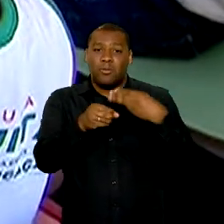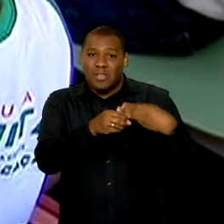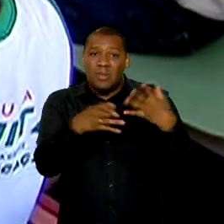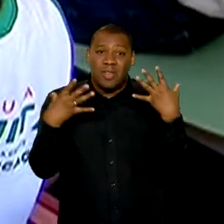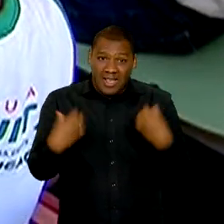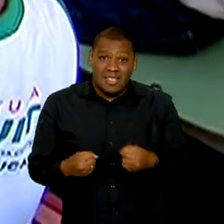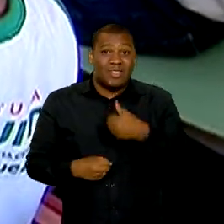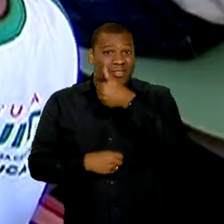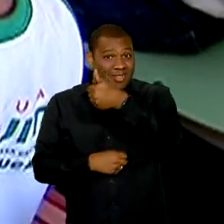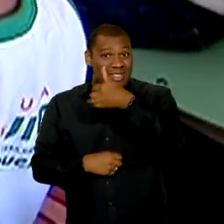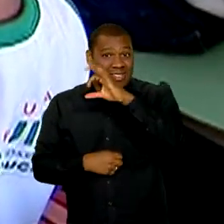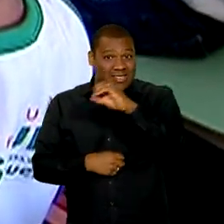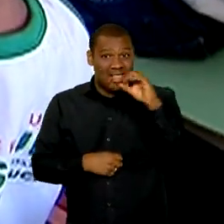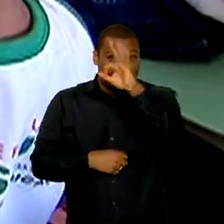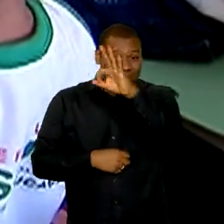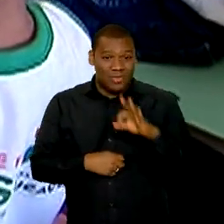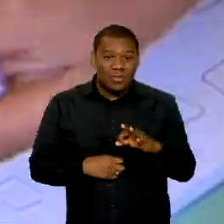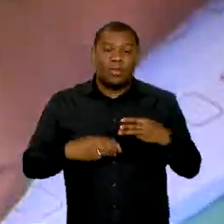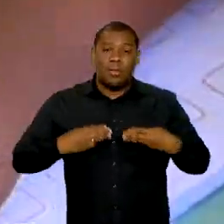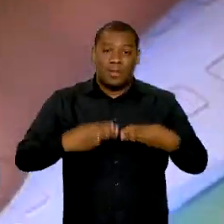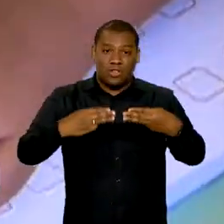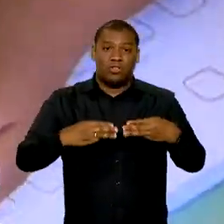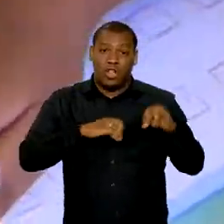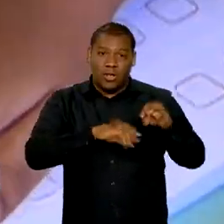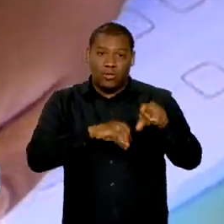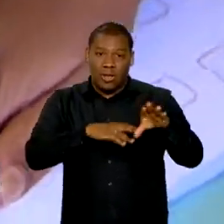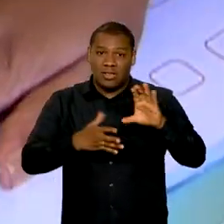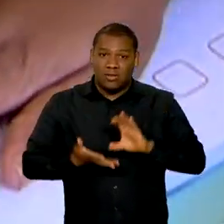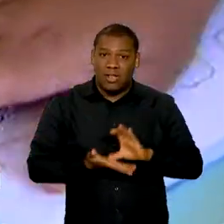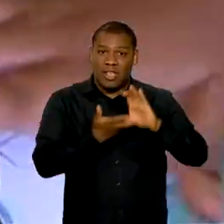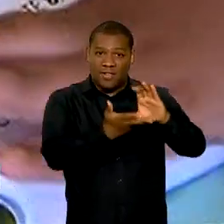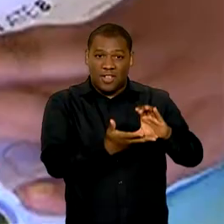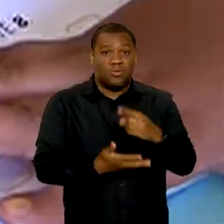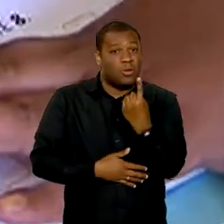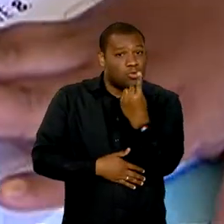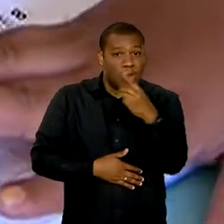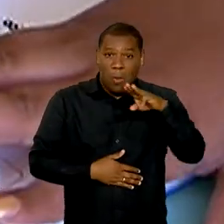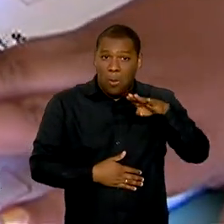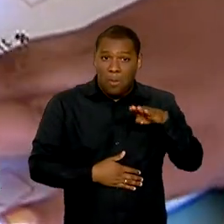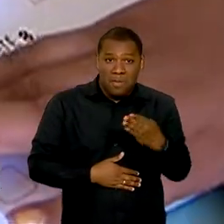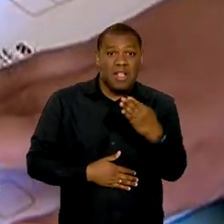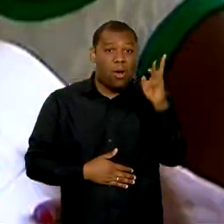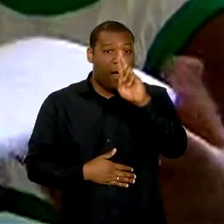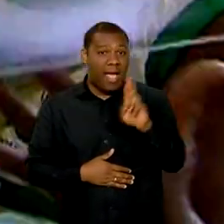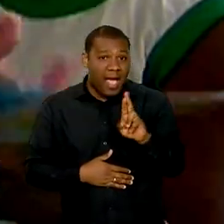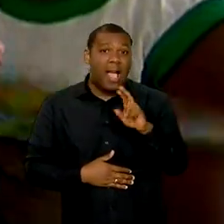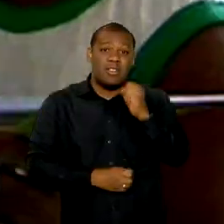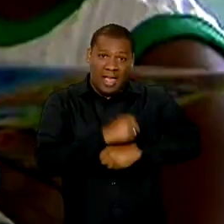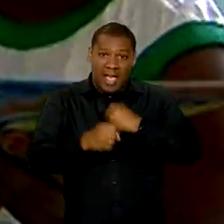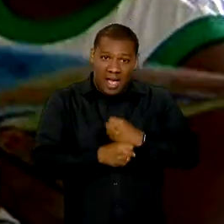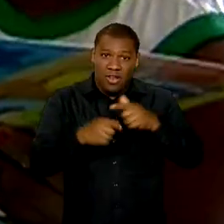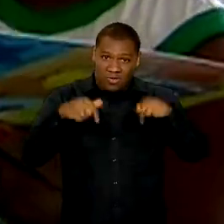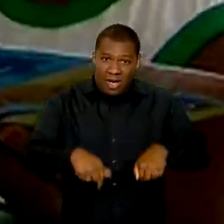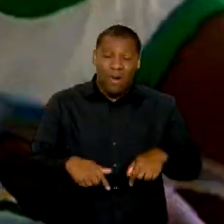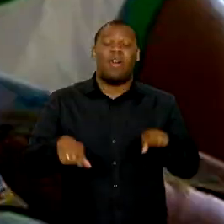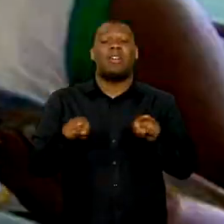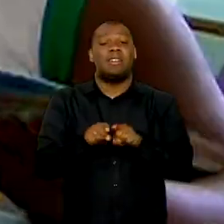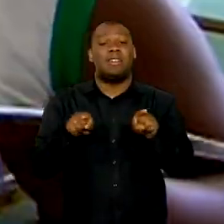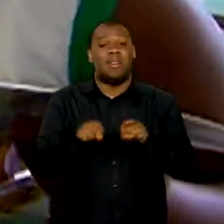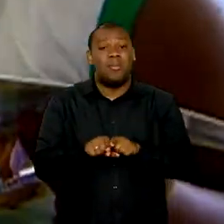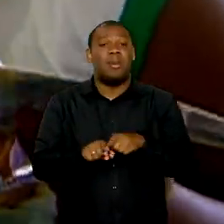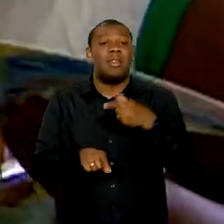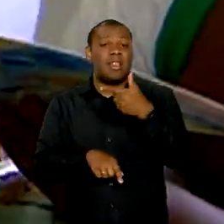Ministério da Educação vai investir um bilhão de reais só neste ano e mais dois bilhões durante os